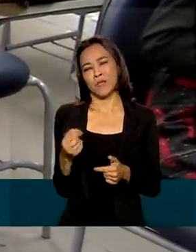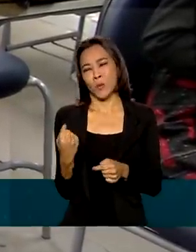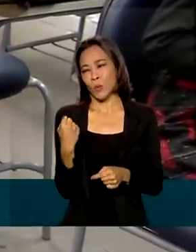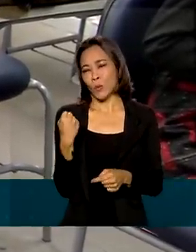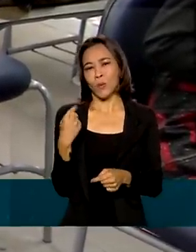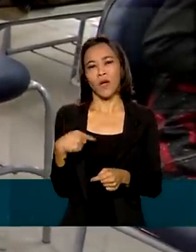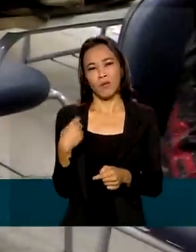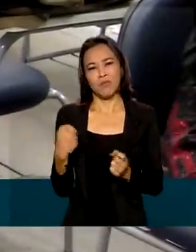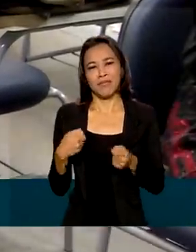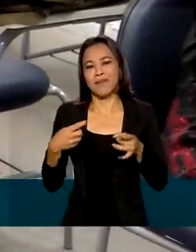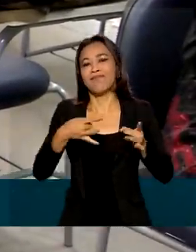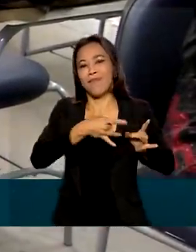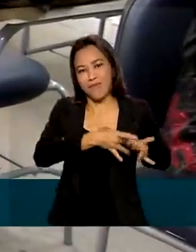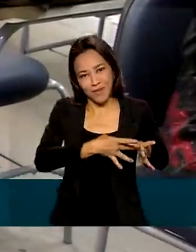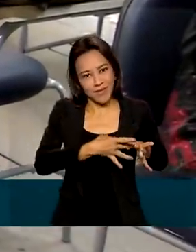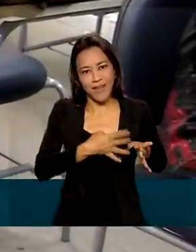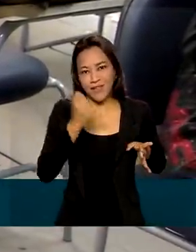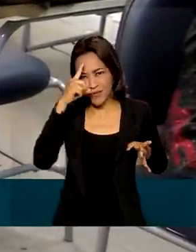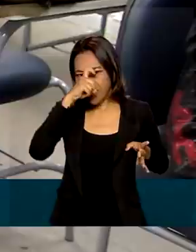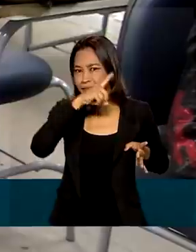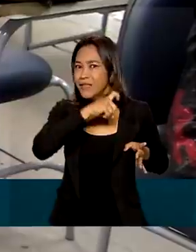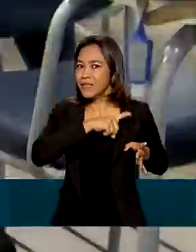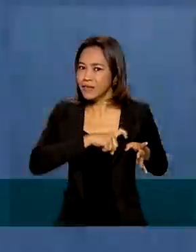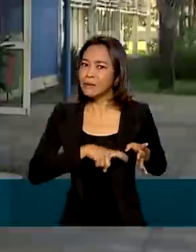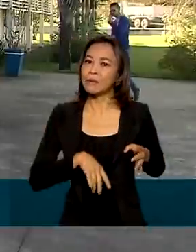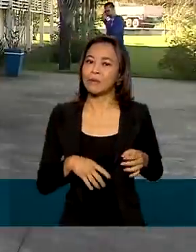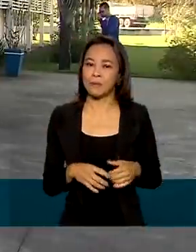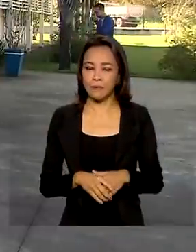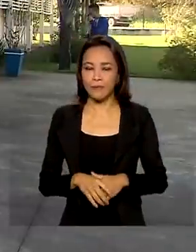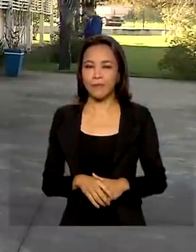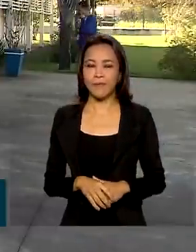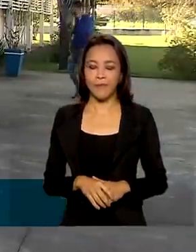tive que parar, não tem como, é difícil, é bem difícil.